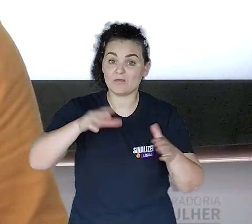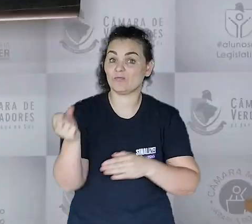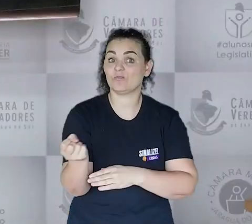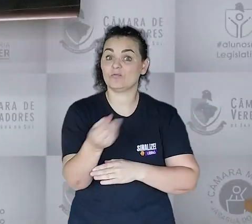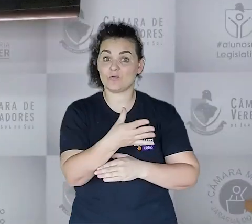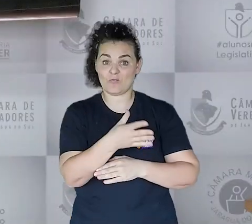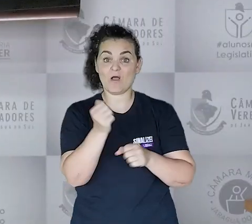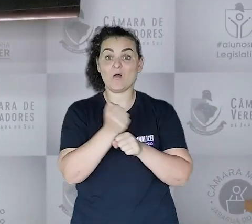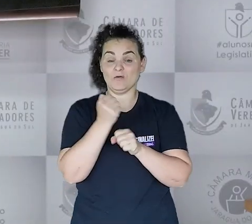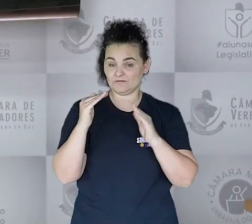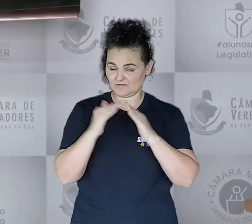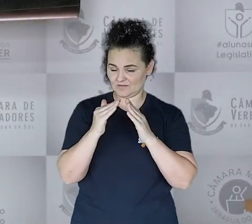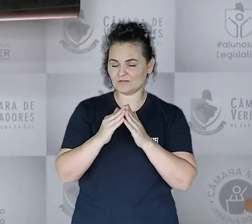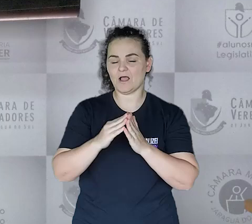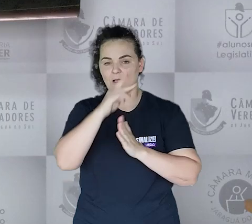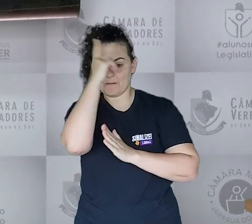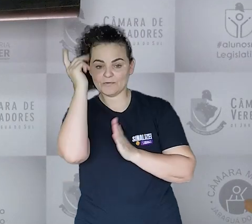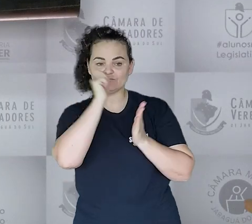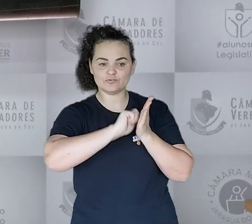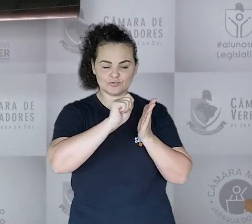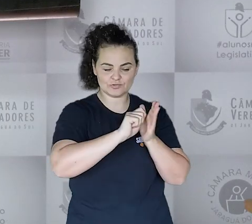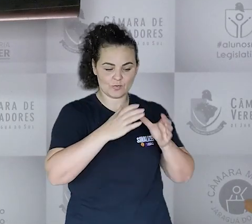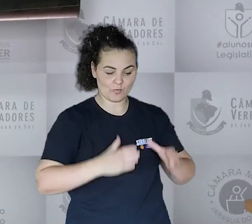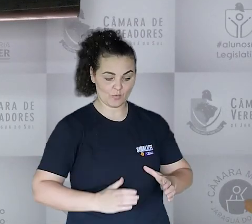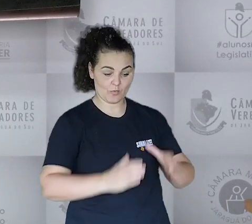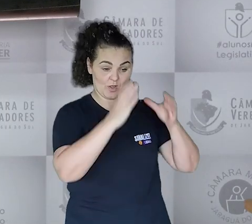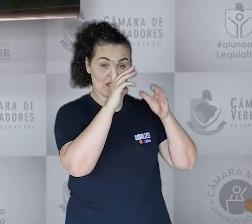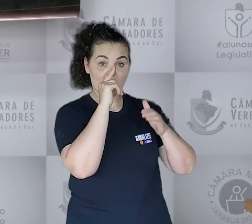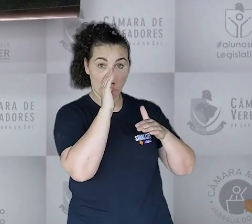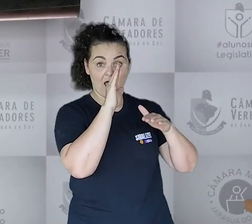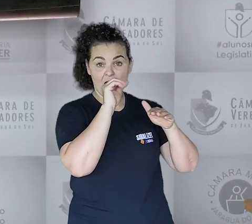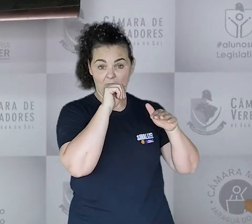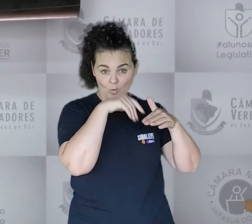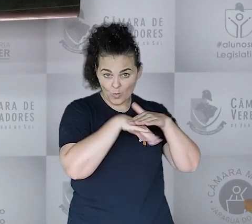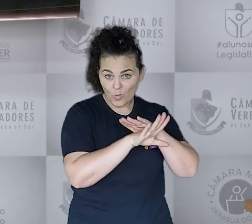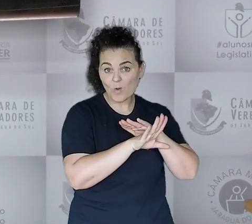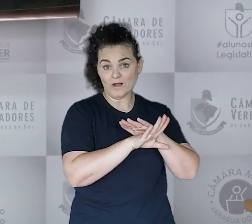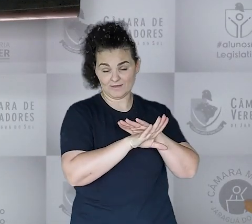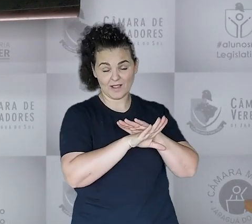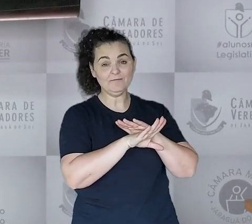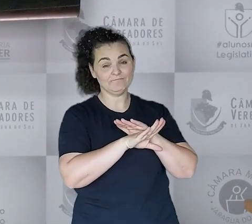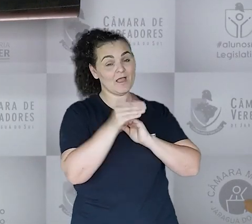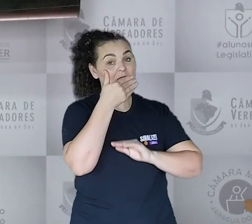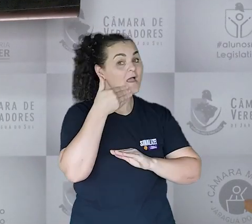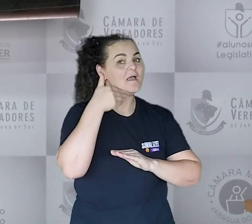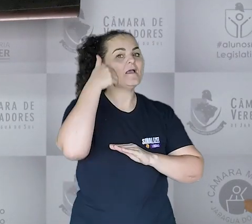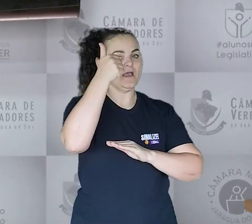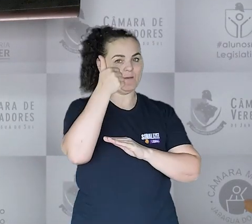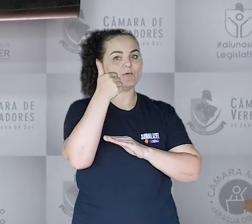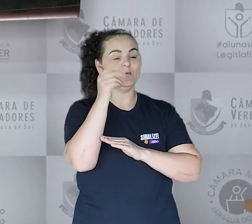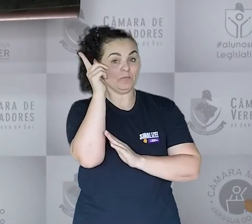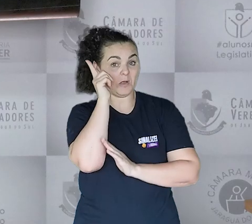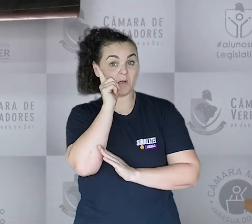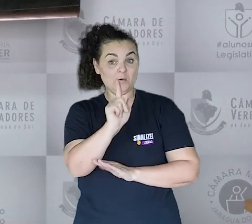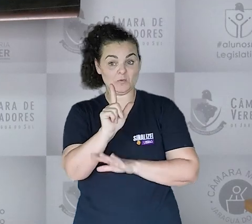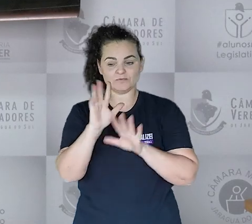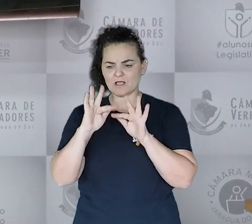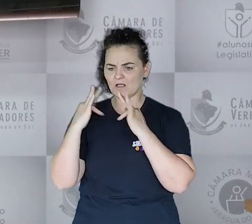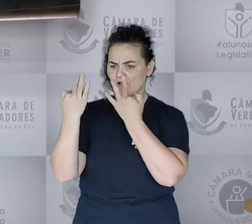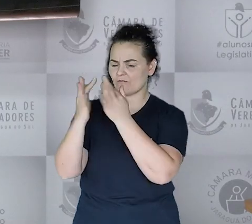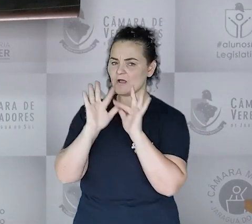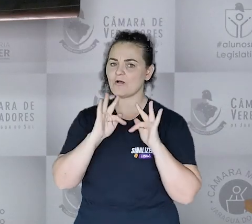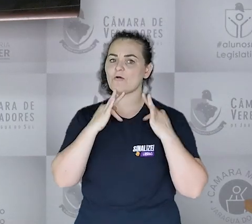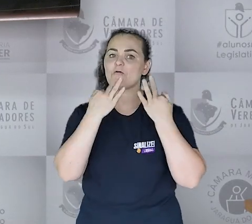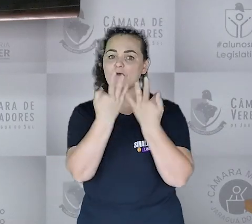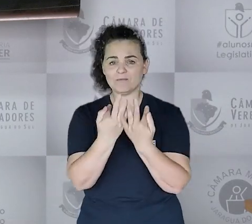abertas. Para o autor da matéria, a instalação do reservatório é considerada essencial para regularizar o abastecimento e garantir